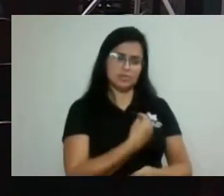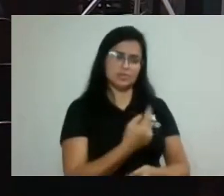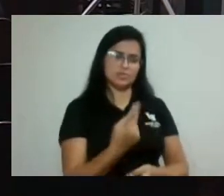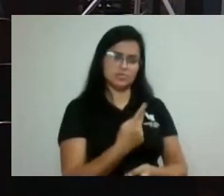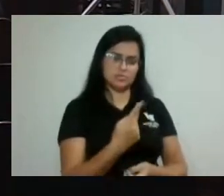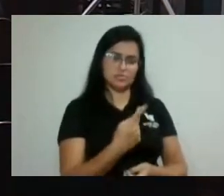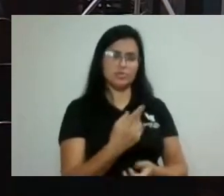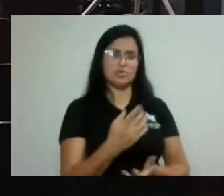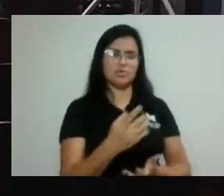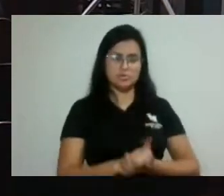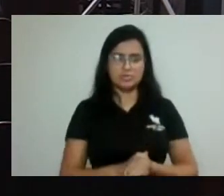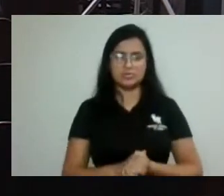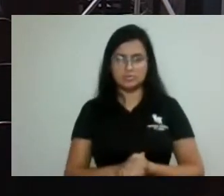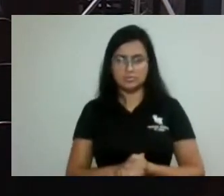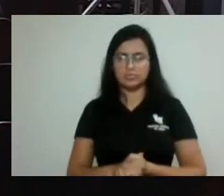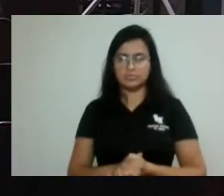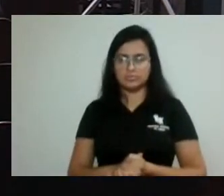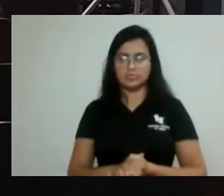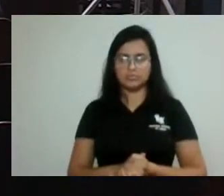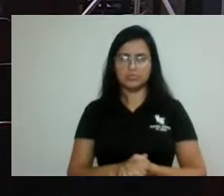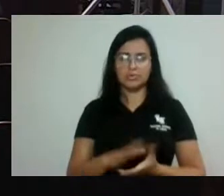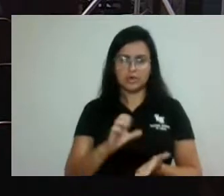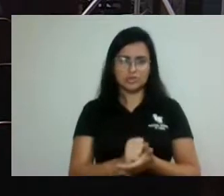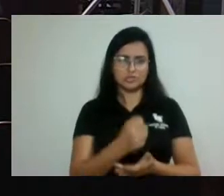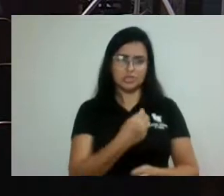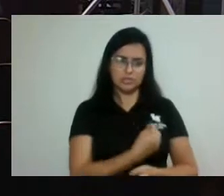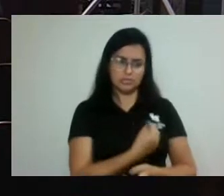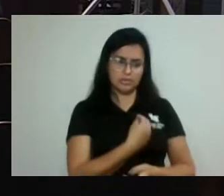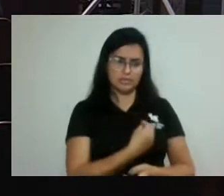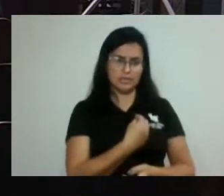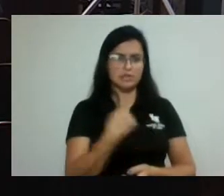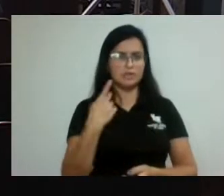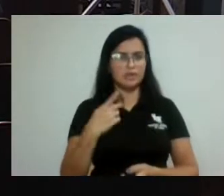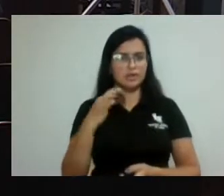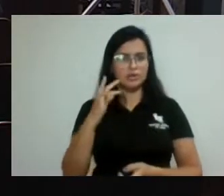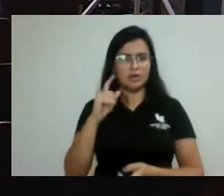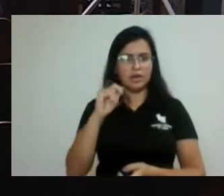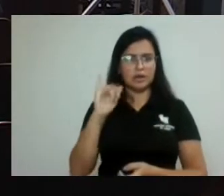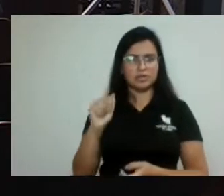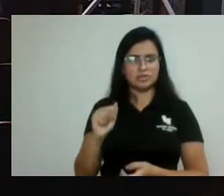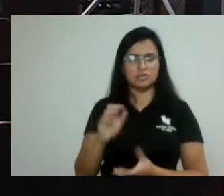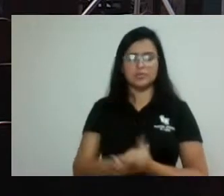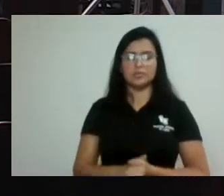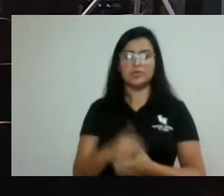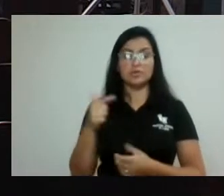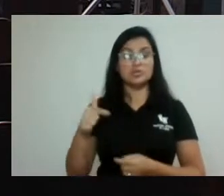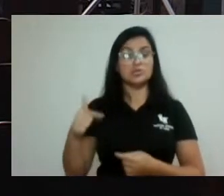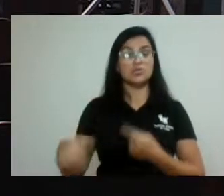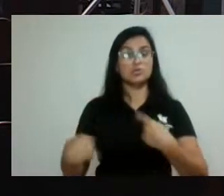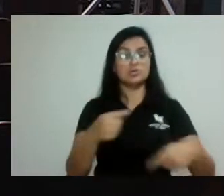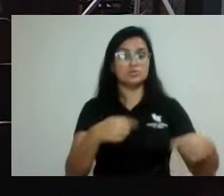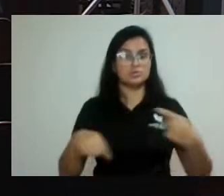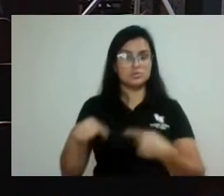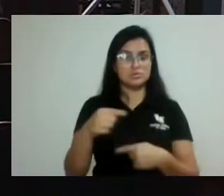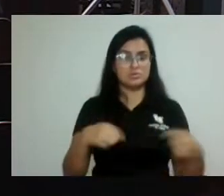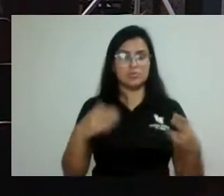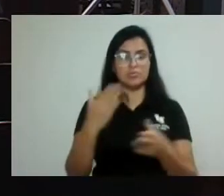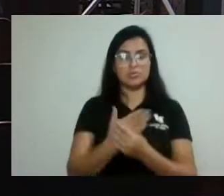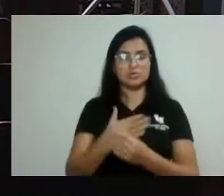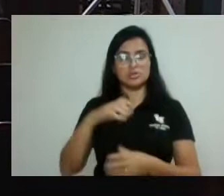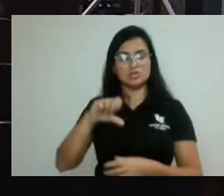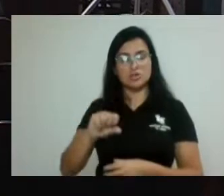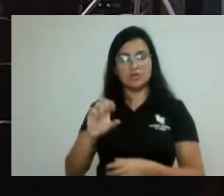presença. Registrada a presença da vereadora Cátia Protetora. Então, na segunda discussão, no processo 9066-2021,